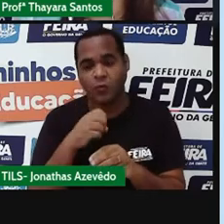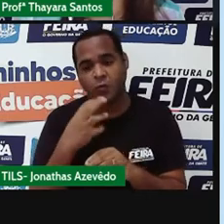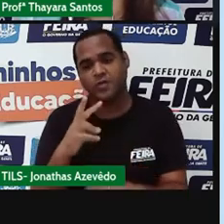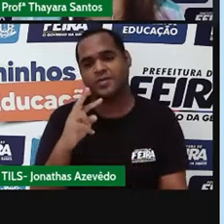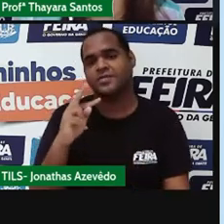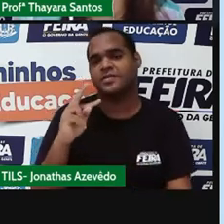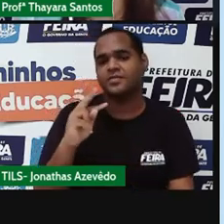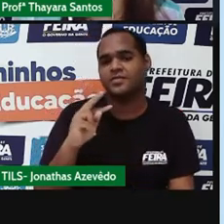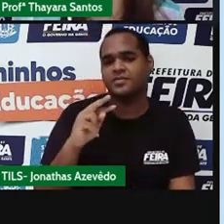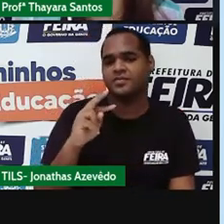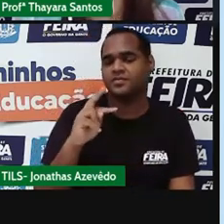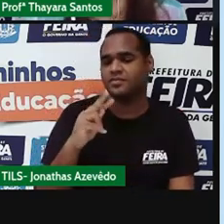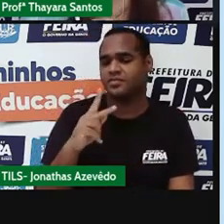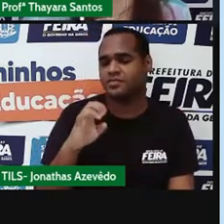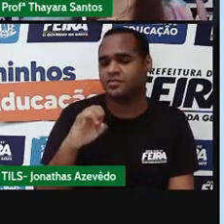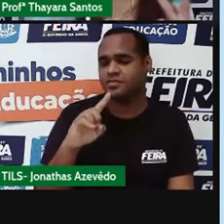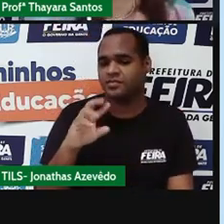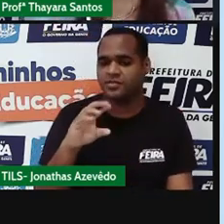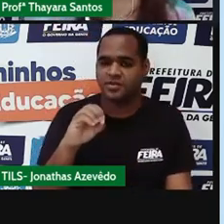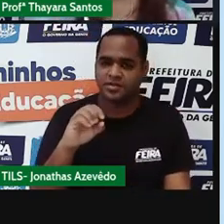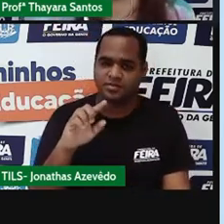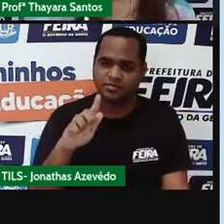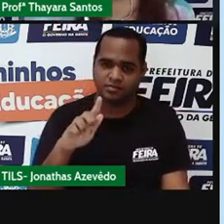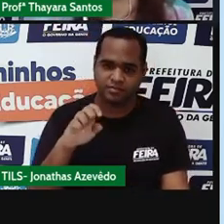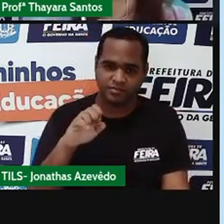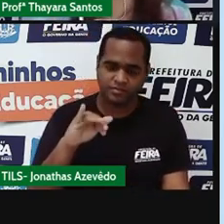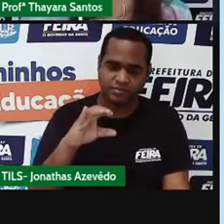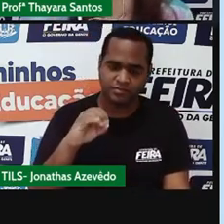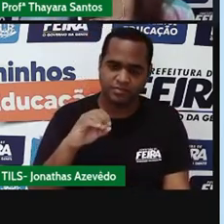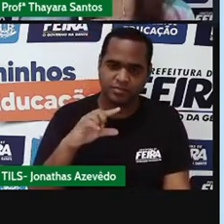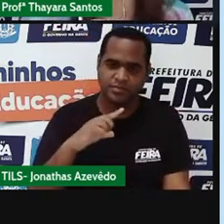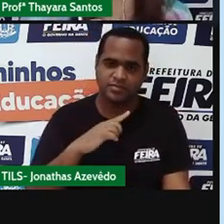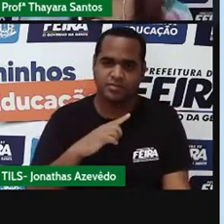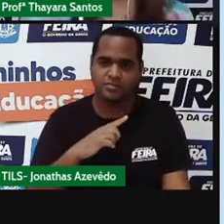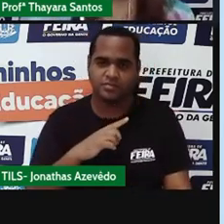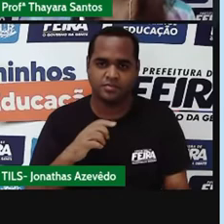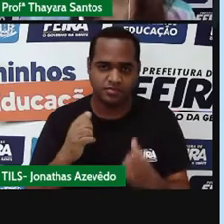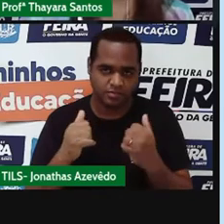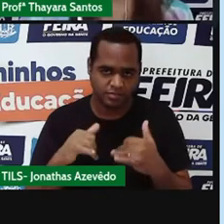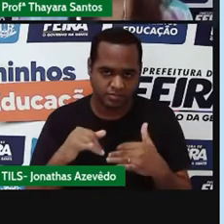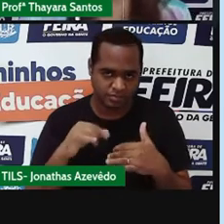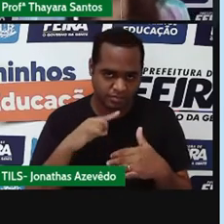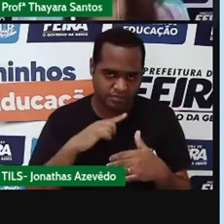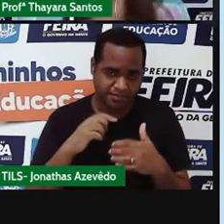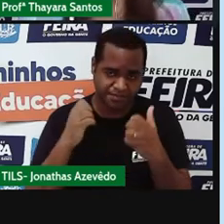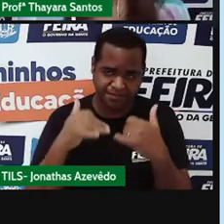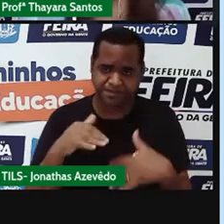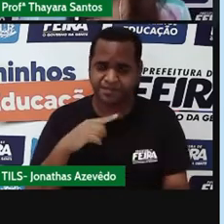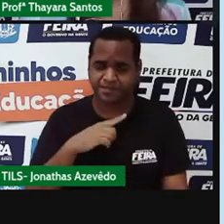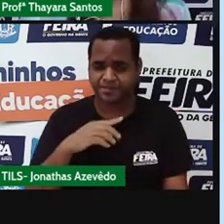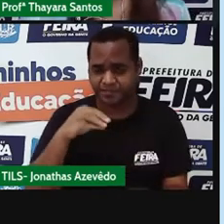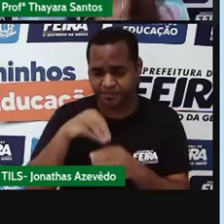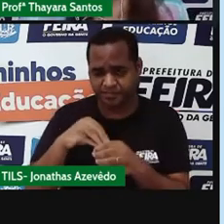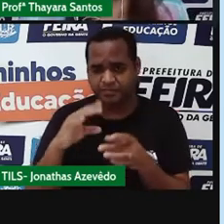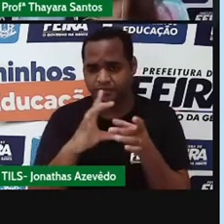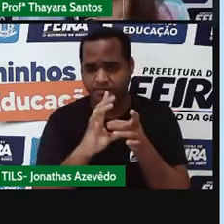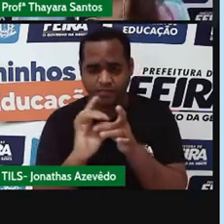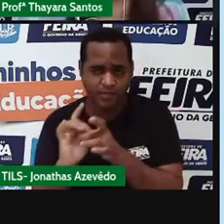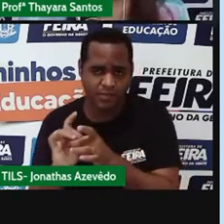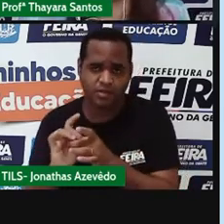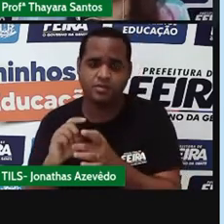representado com a cor branca. Então, se eu tenho dois elementos químicos diferentes, eu vou ter uma substância composta aqui.